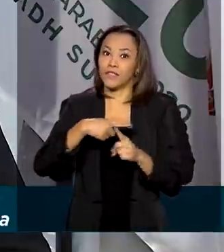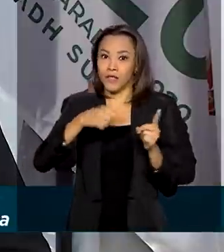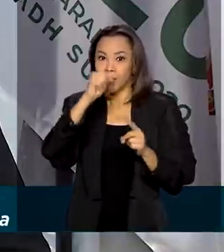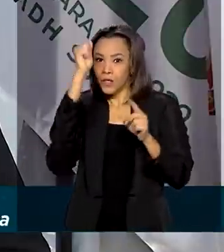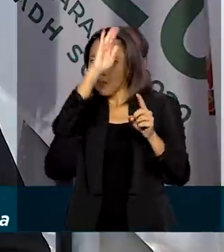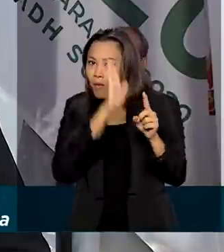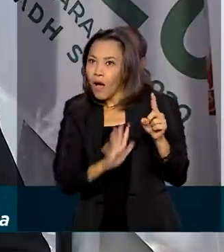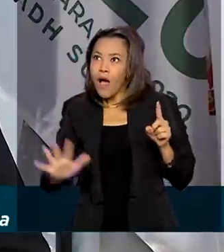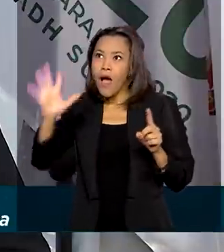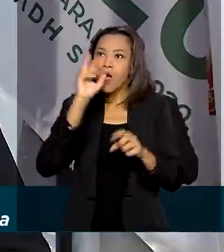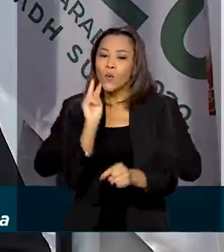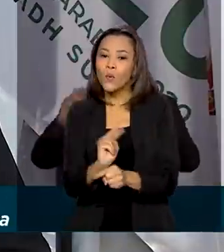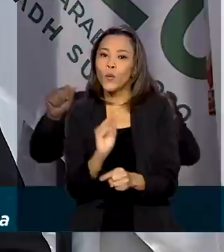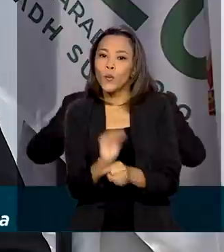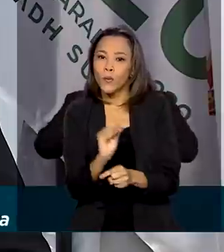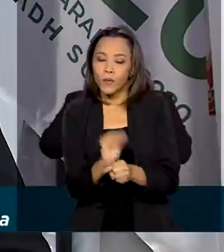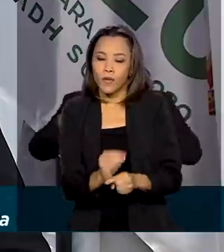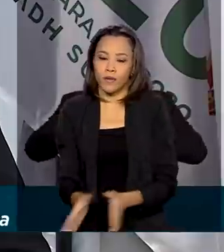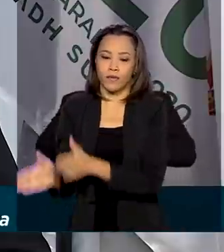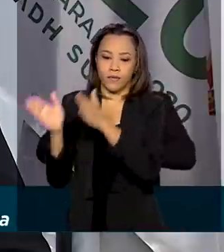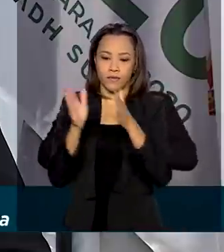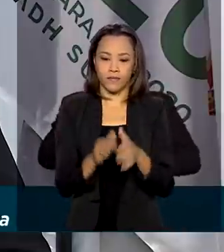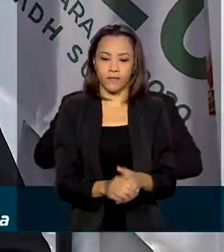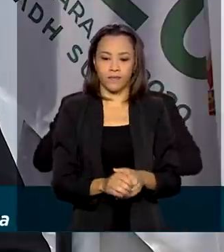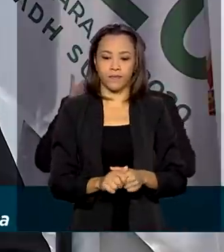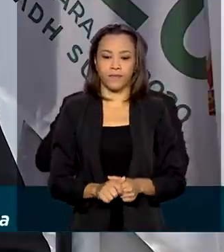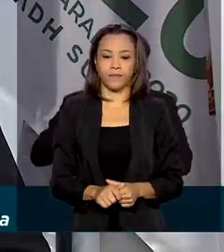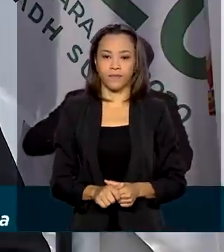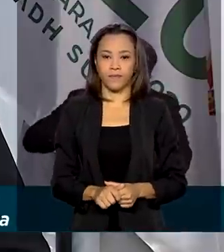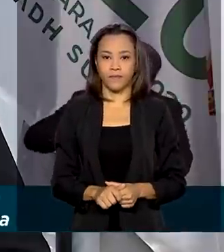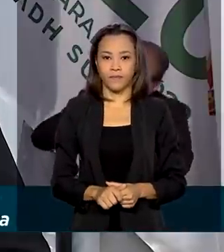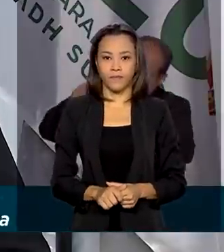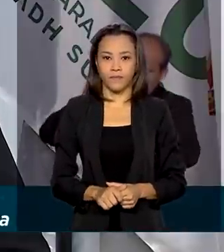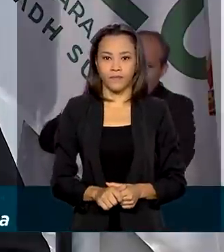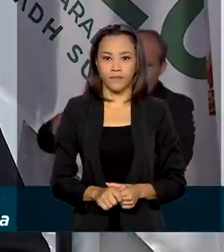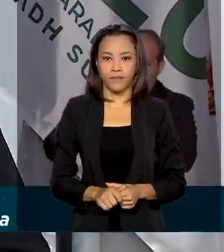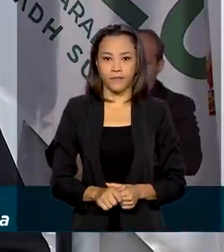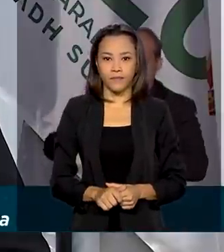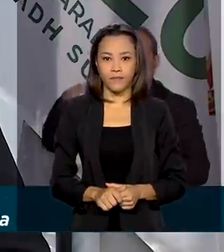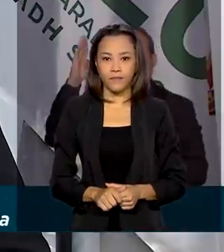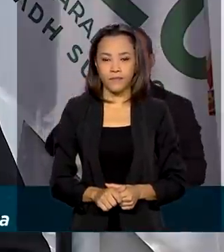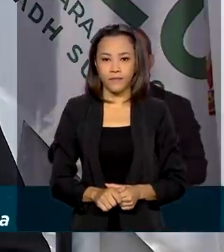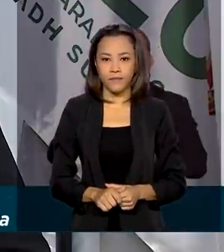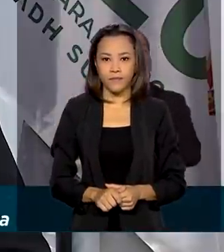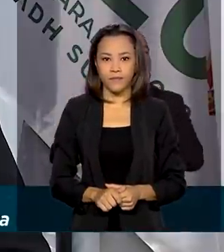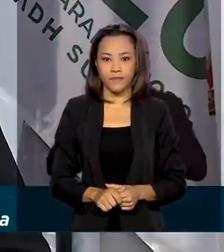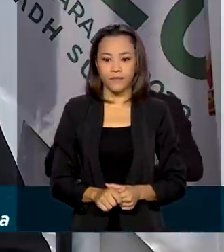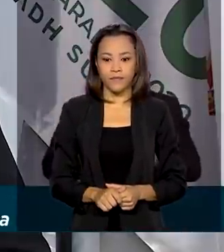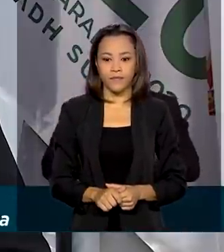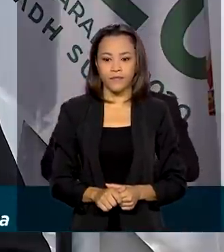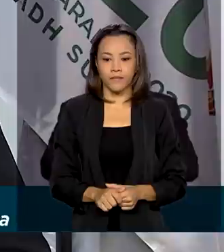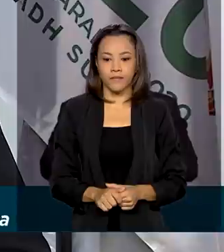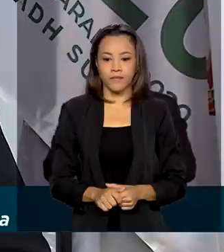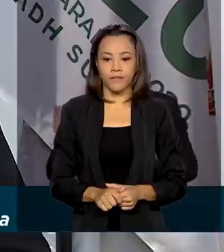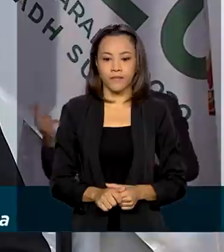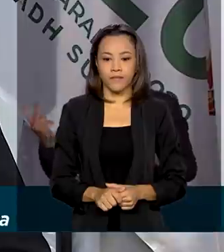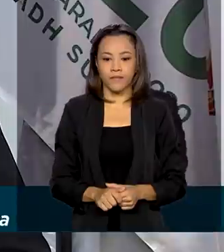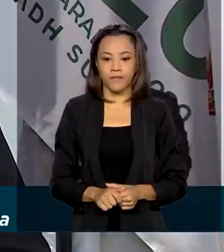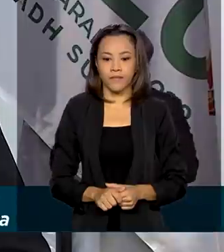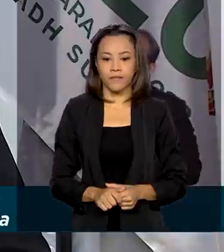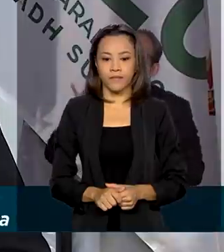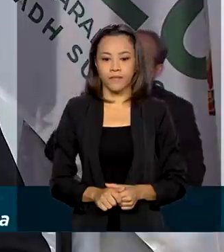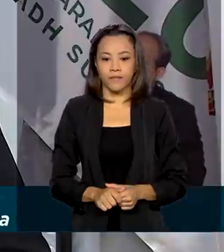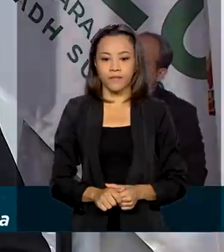Ressalto que essa verdadeira revolução agrícola no Brasil foi realizada utilizando apenas 8